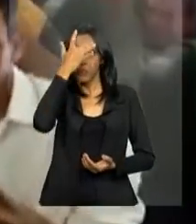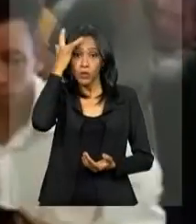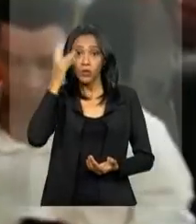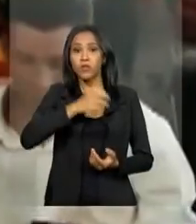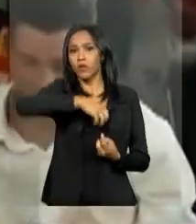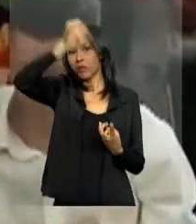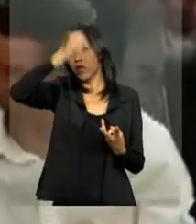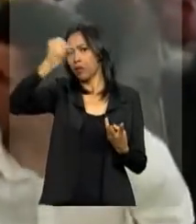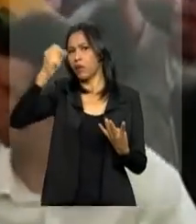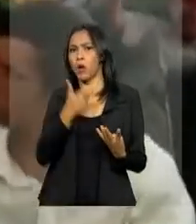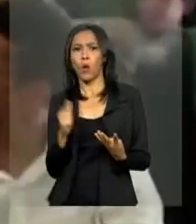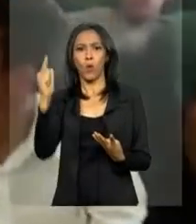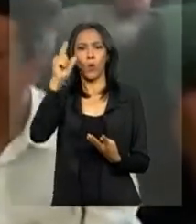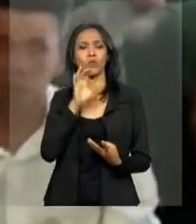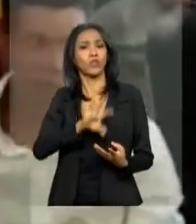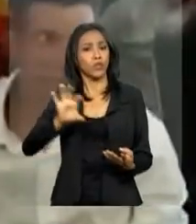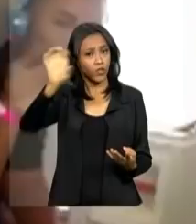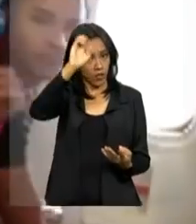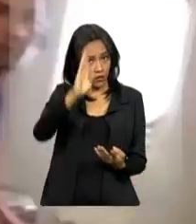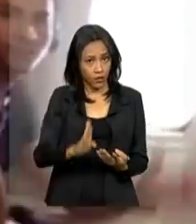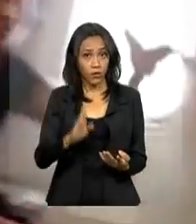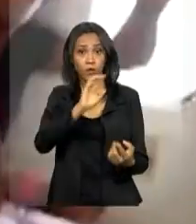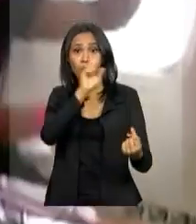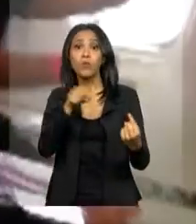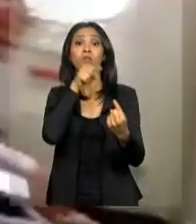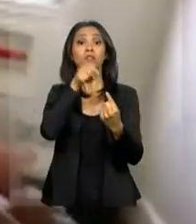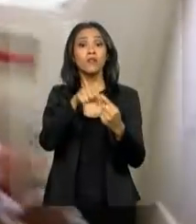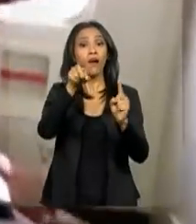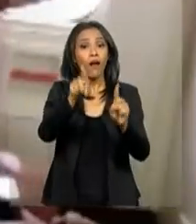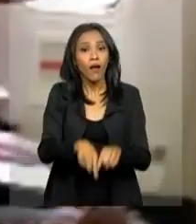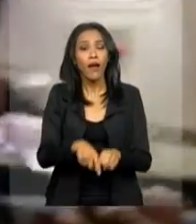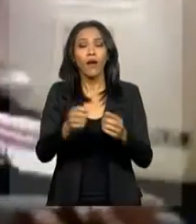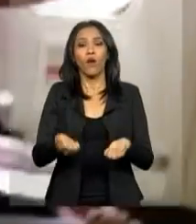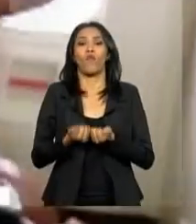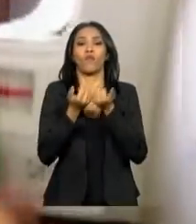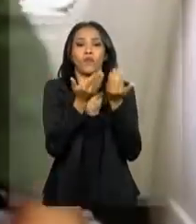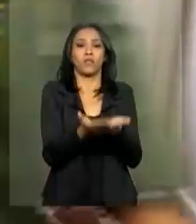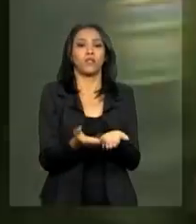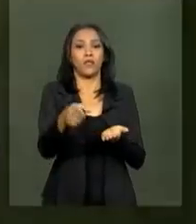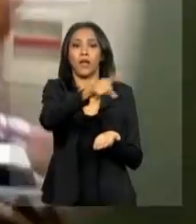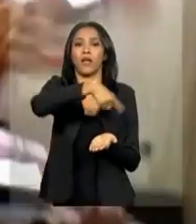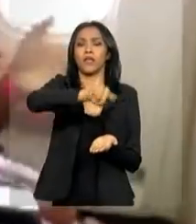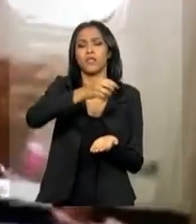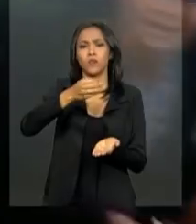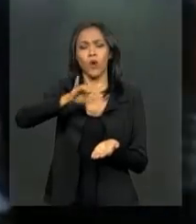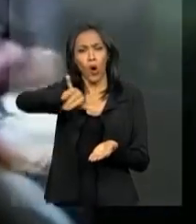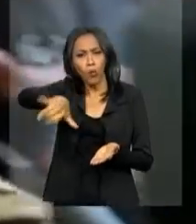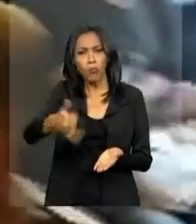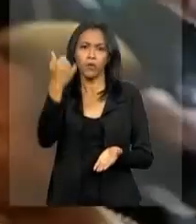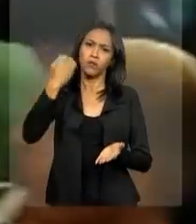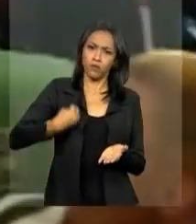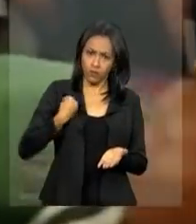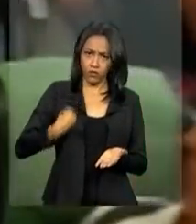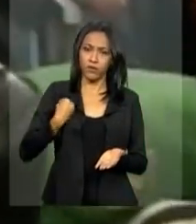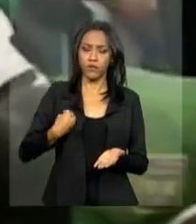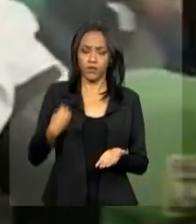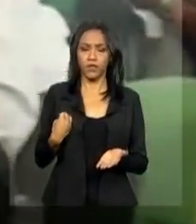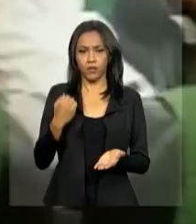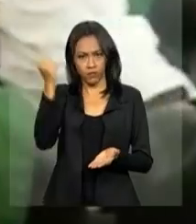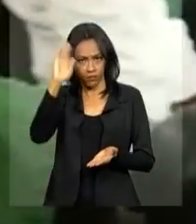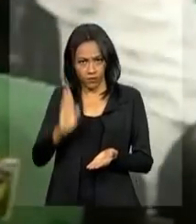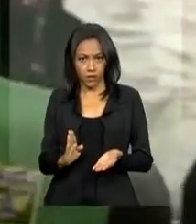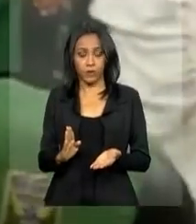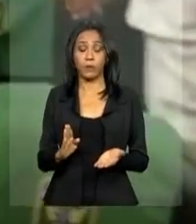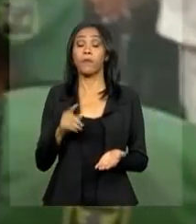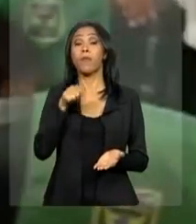cidades brasileiras. O objetivo da interiorização é oferecer aos imigrantes uma chance de melhores condições de vida no país. A